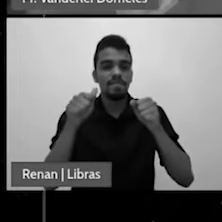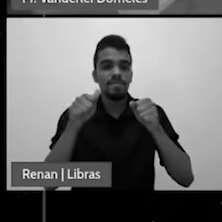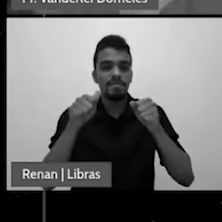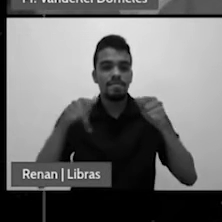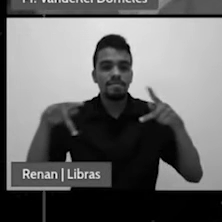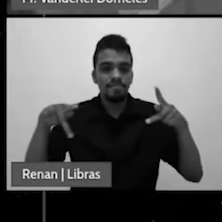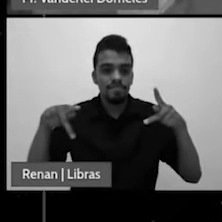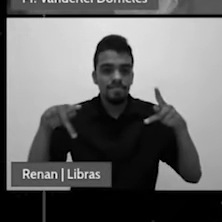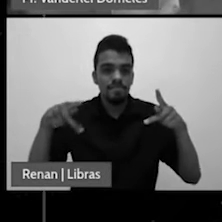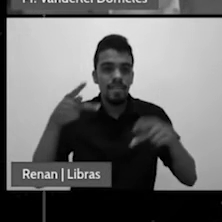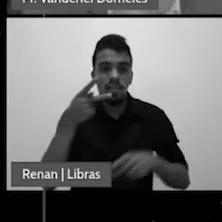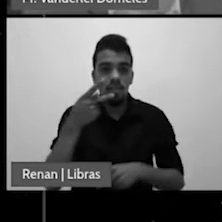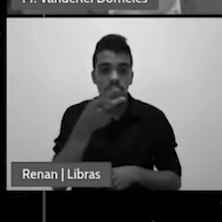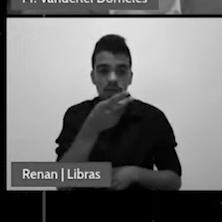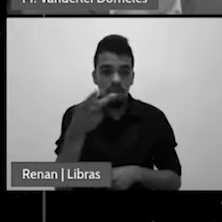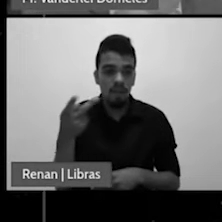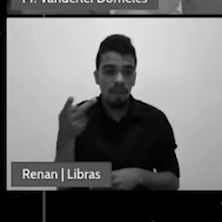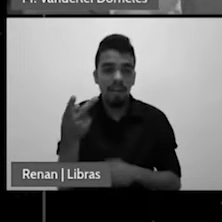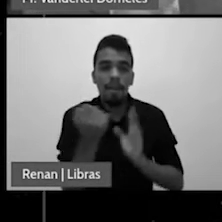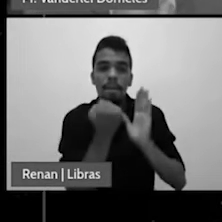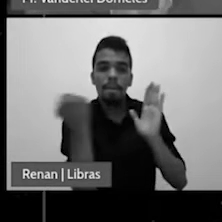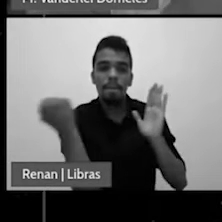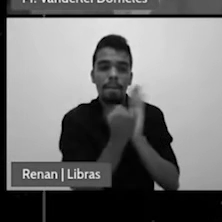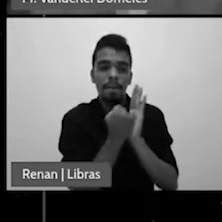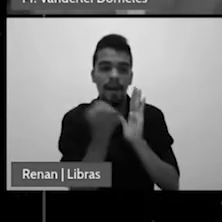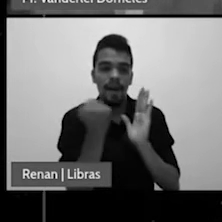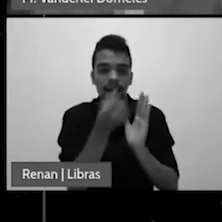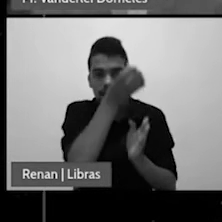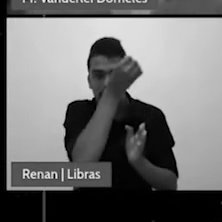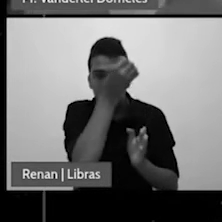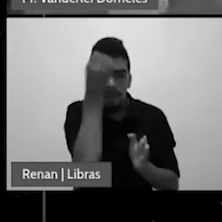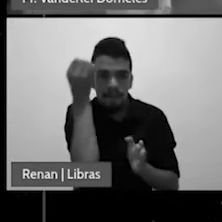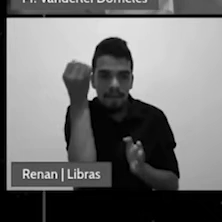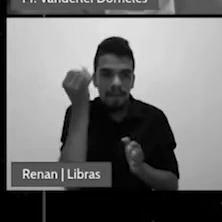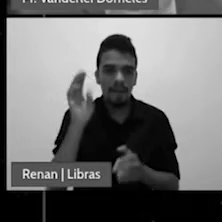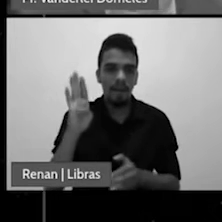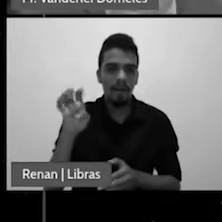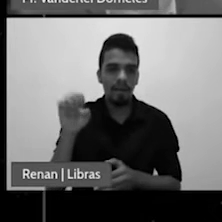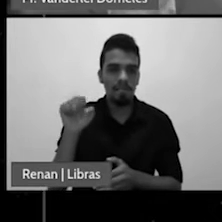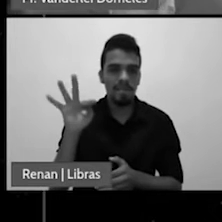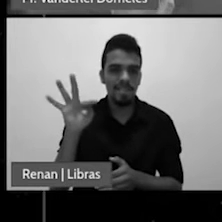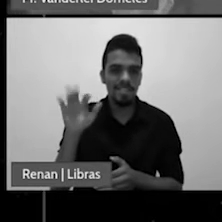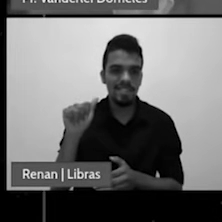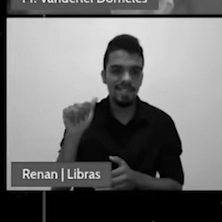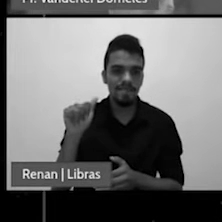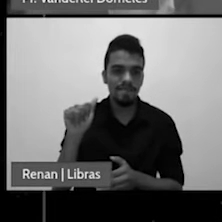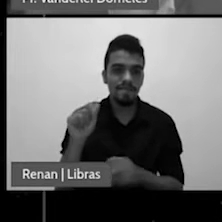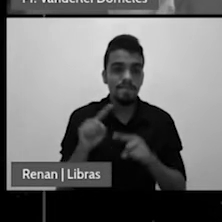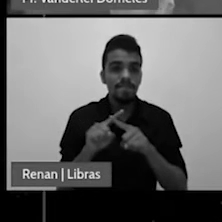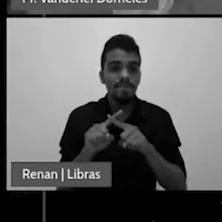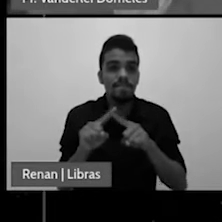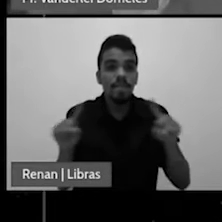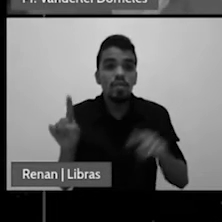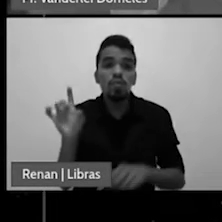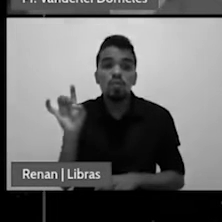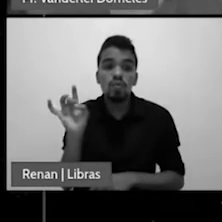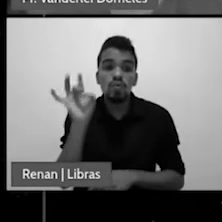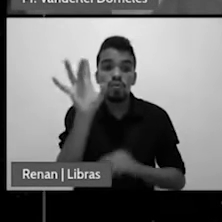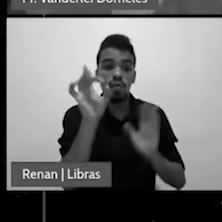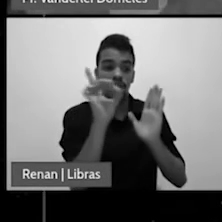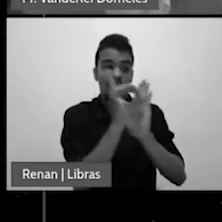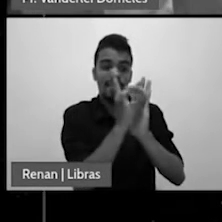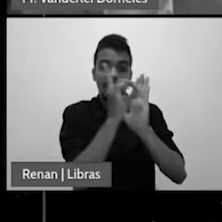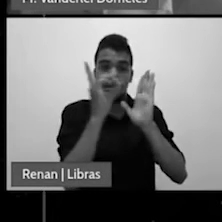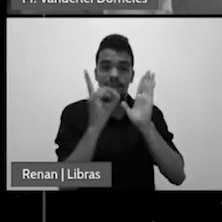dominical através da expressão a marca da besta no entanto é apenas a edição do decreto que torna a guarda do